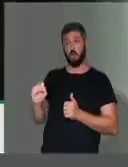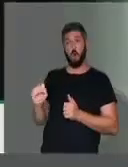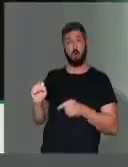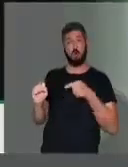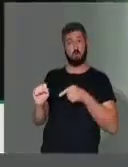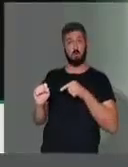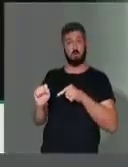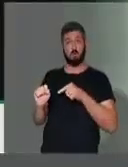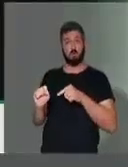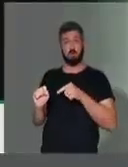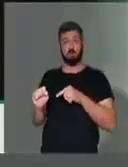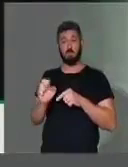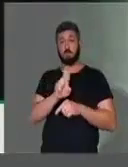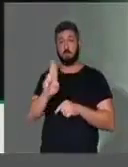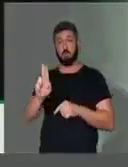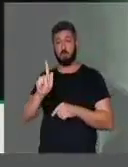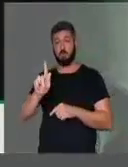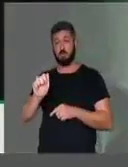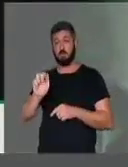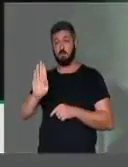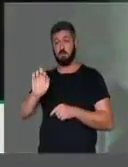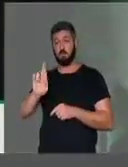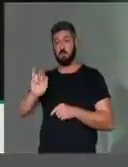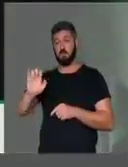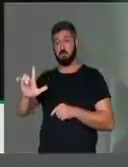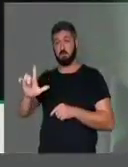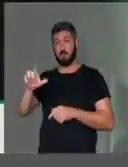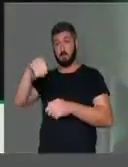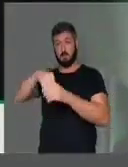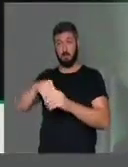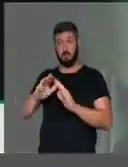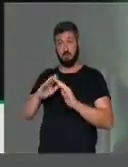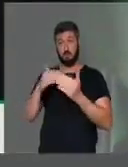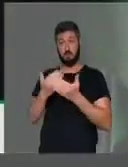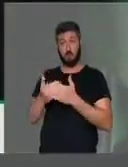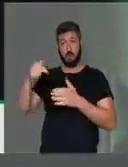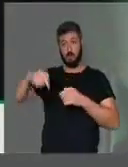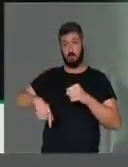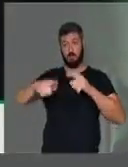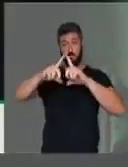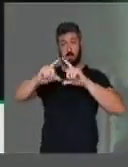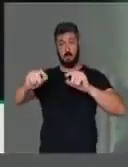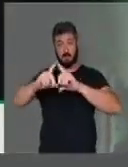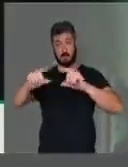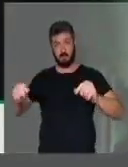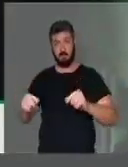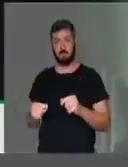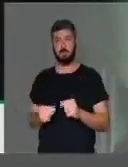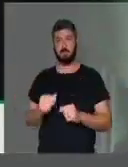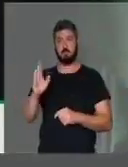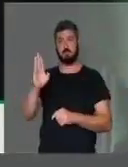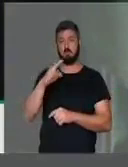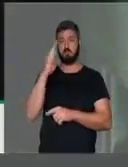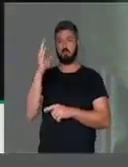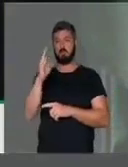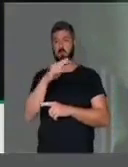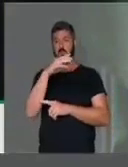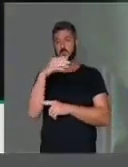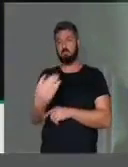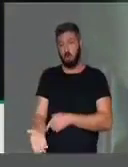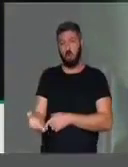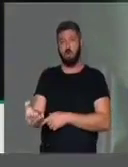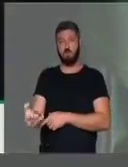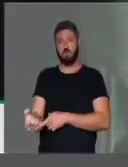de idade, de nome Gabriel, numa escola do plano piloto, desmaiou duas